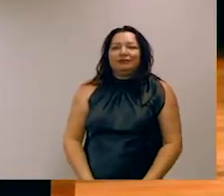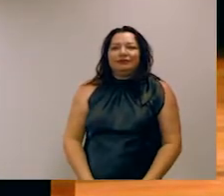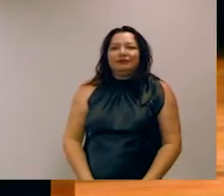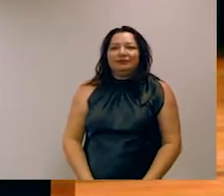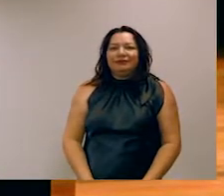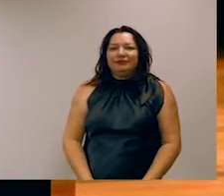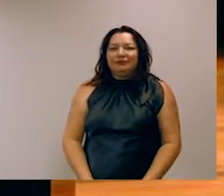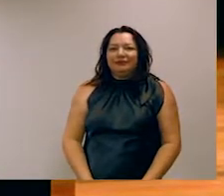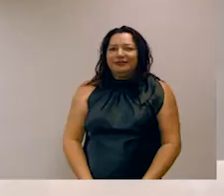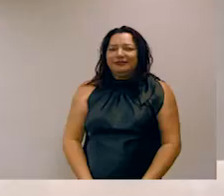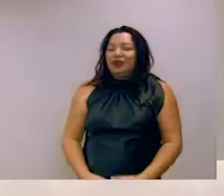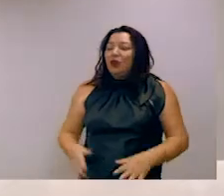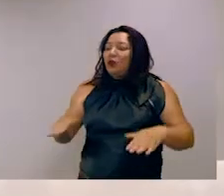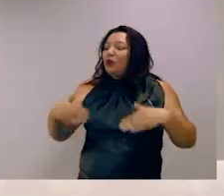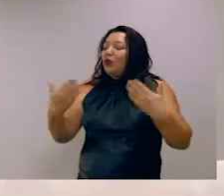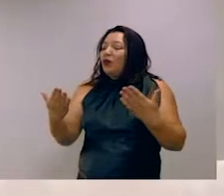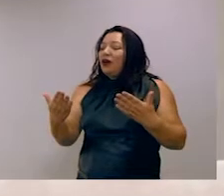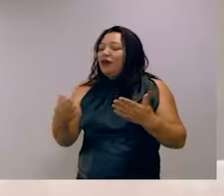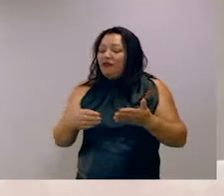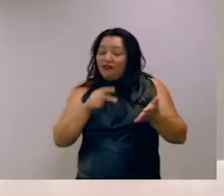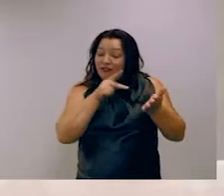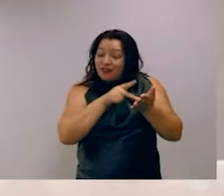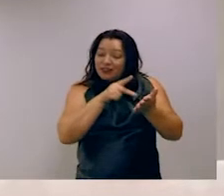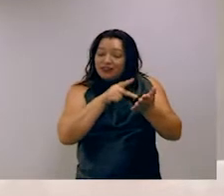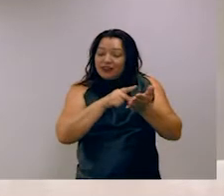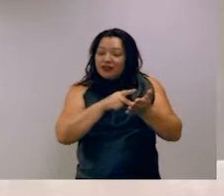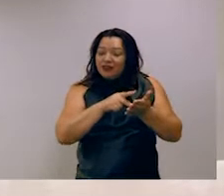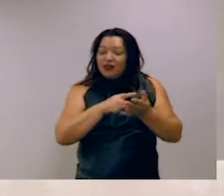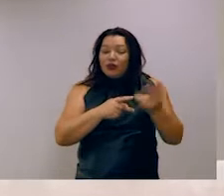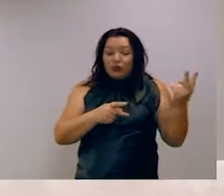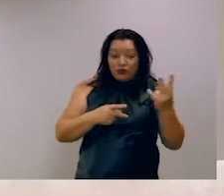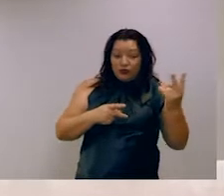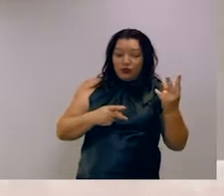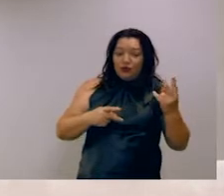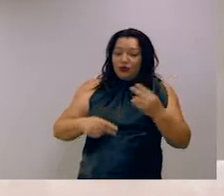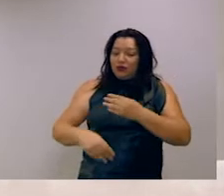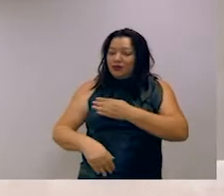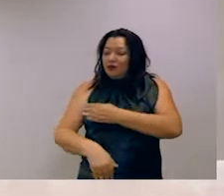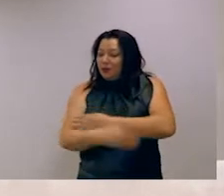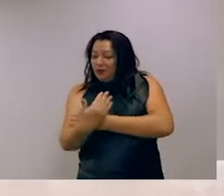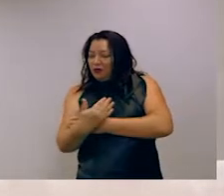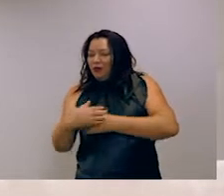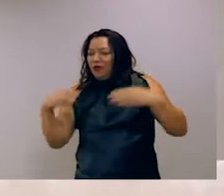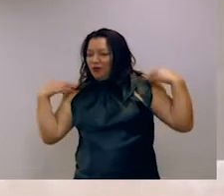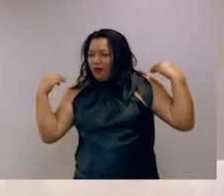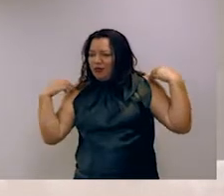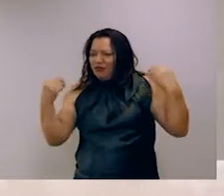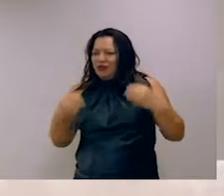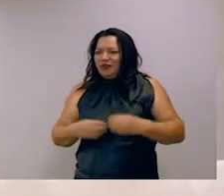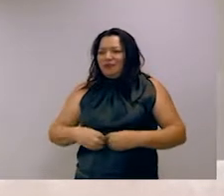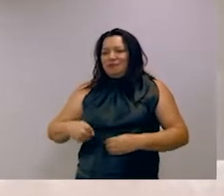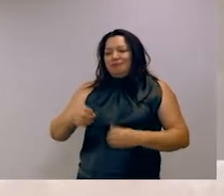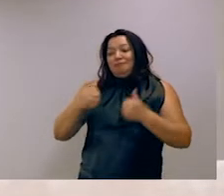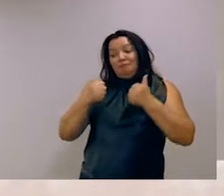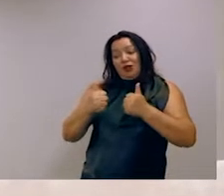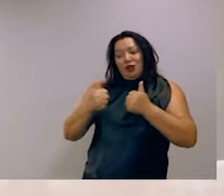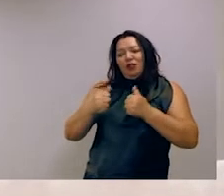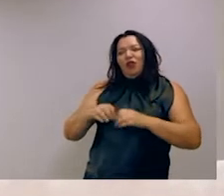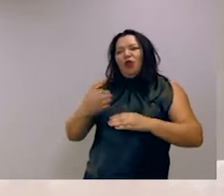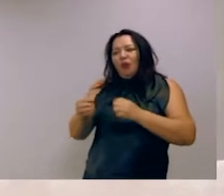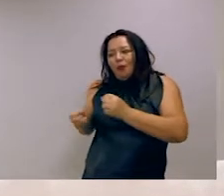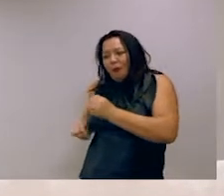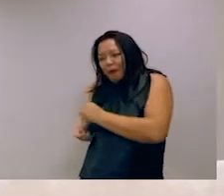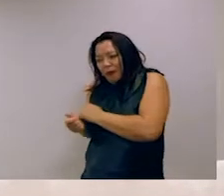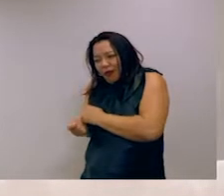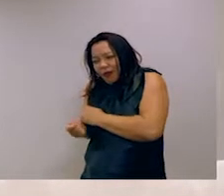Outra pergunta. Qual das opções seguintes é verdadeira? Os dois motoristas de táxi eram ambos honestos. Os dois motoristas de táxi enganaram o jovem